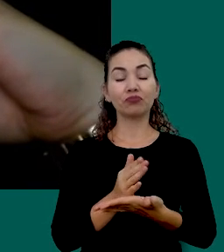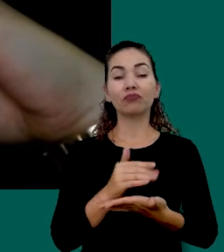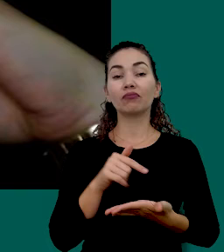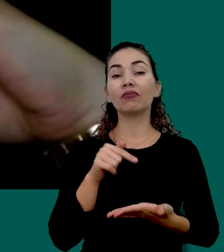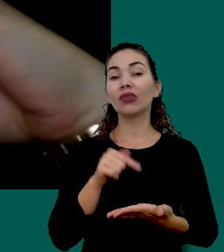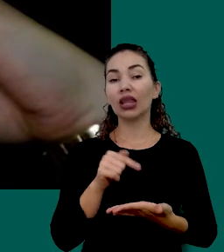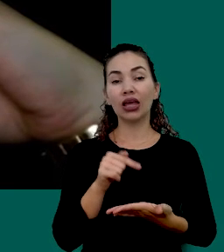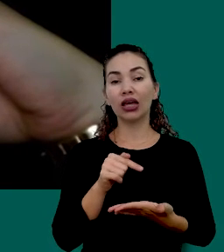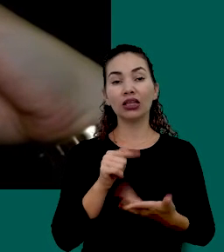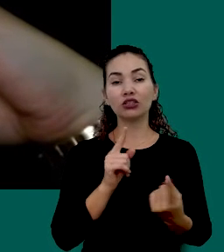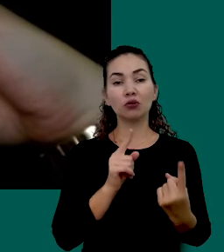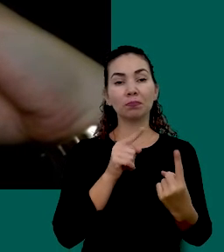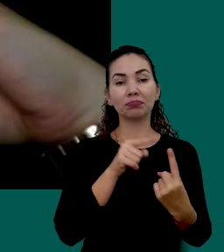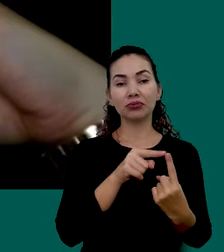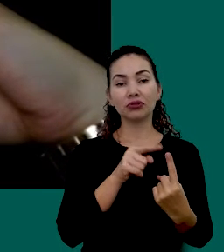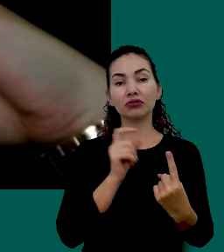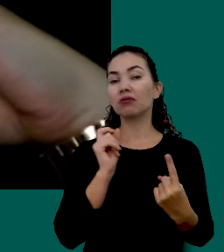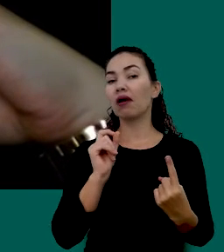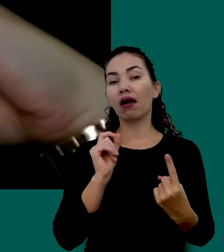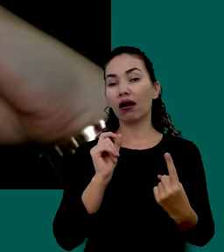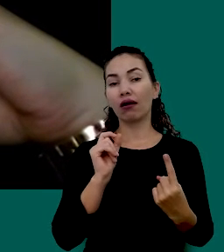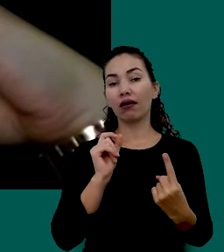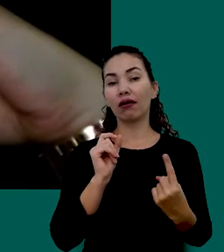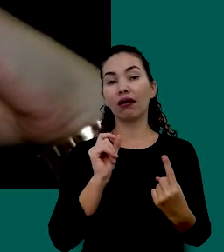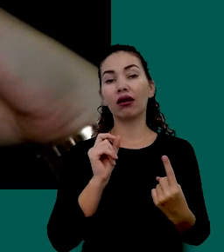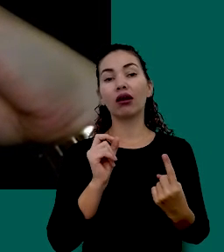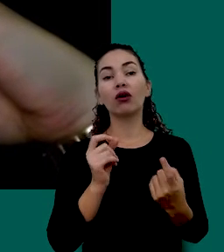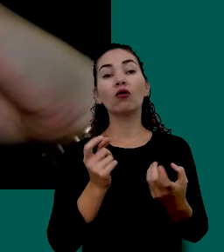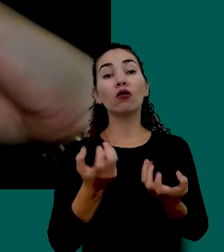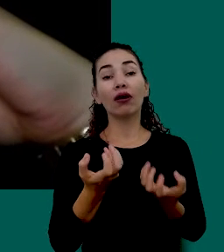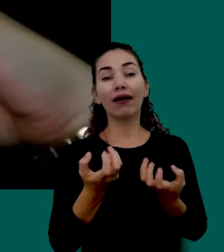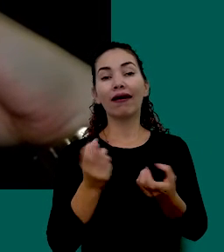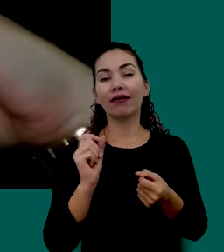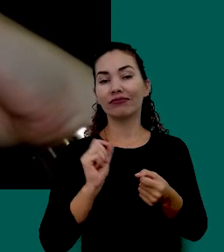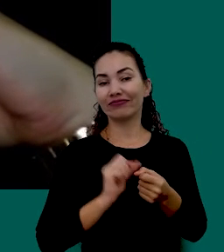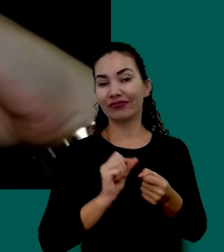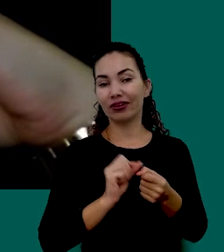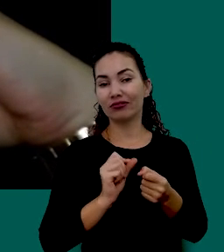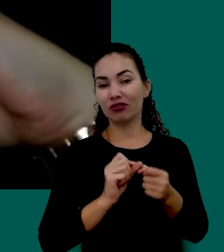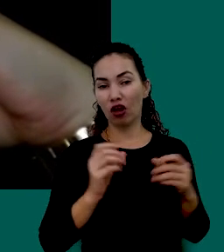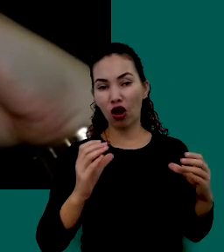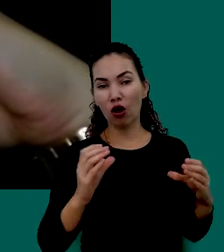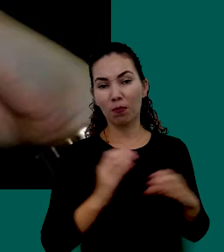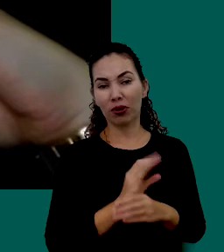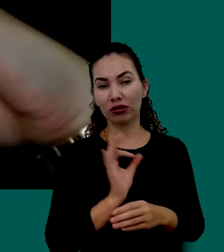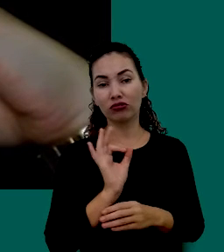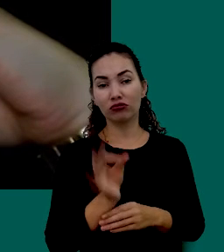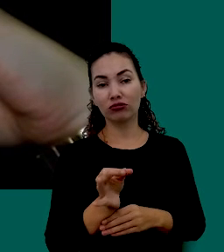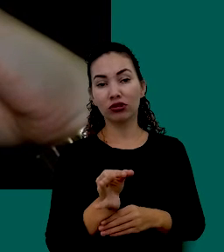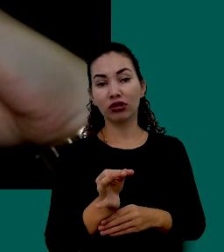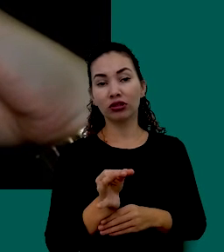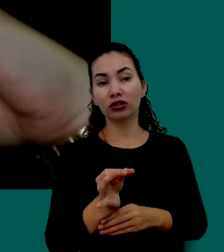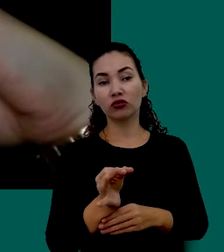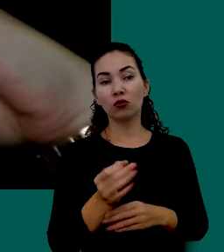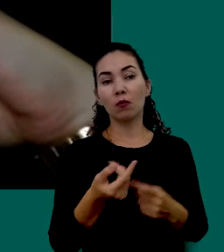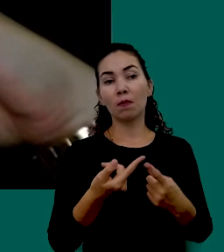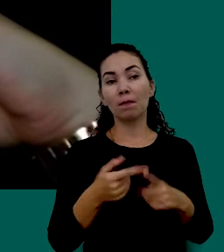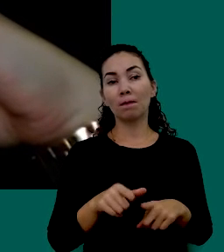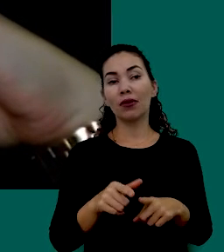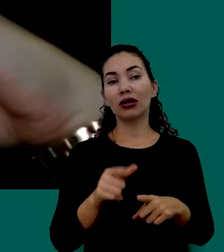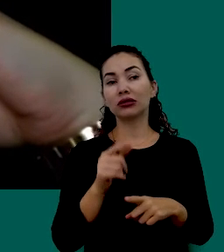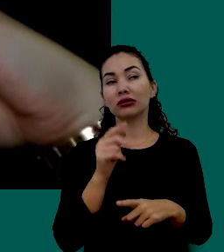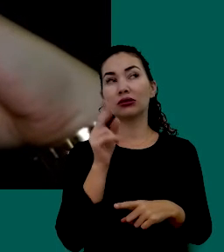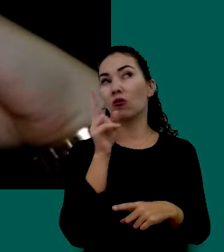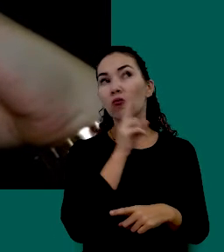São Aqueles Que Você Espera Concretizar Mas Que Não Eles Não São Tão